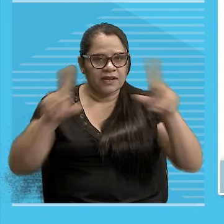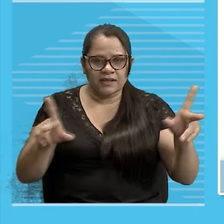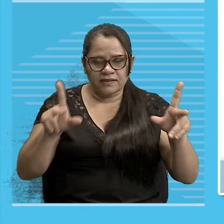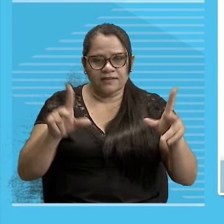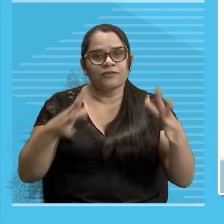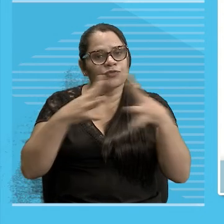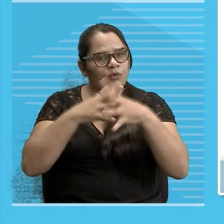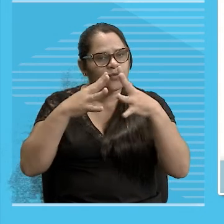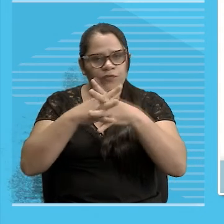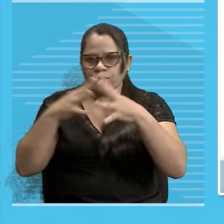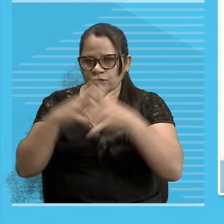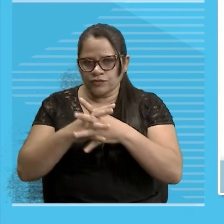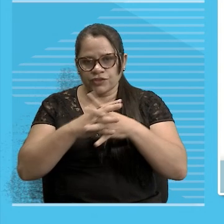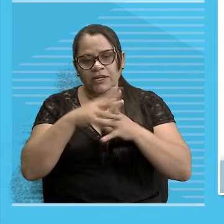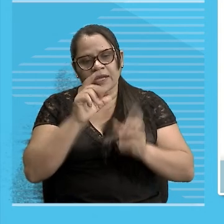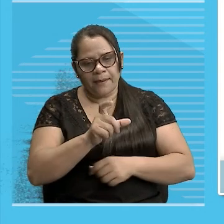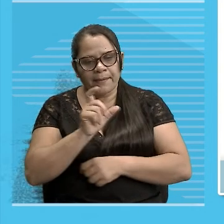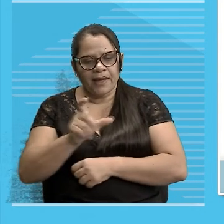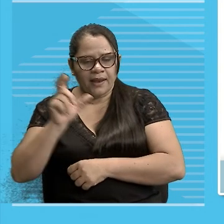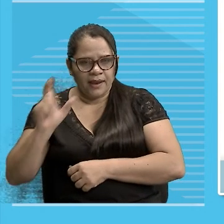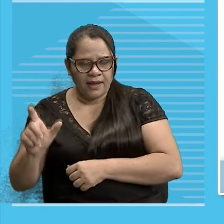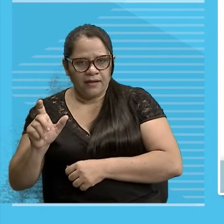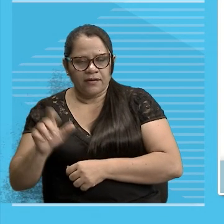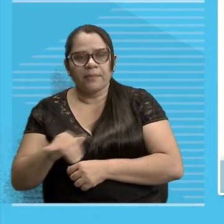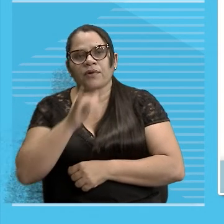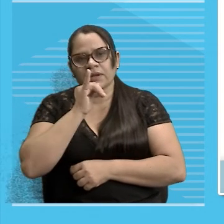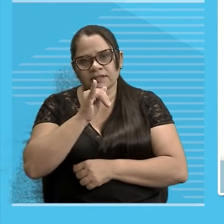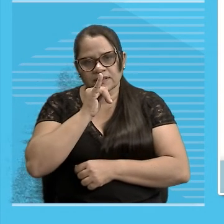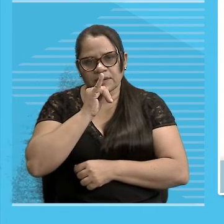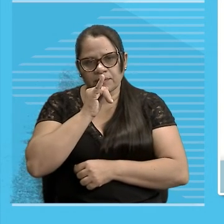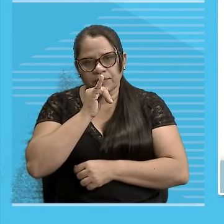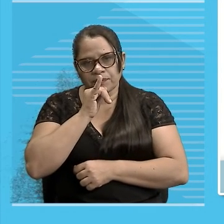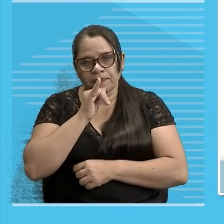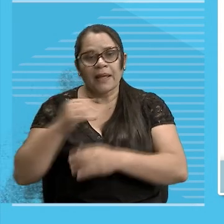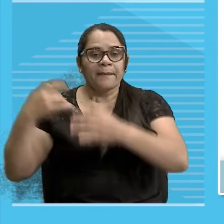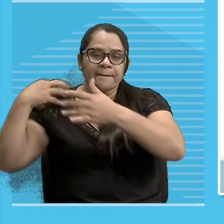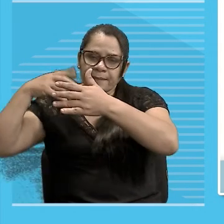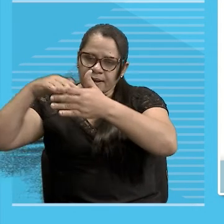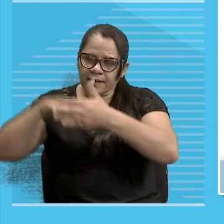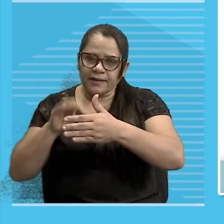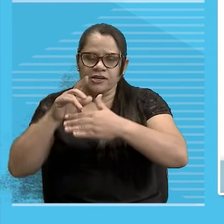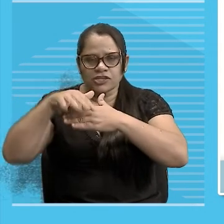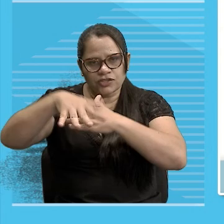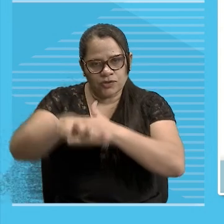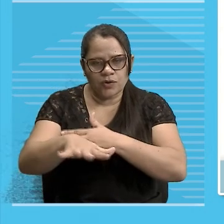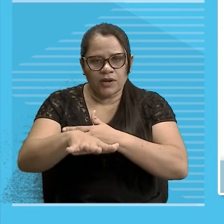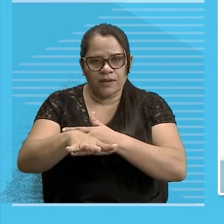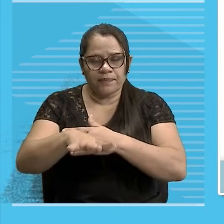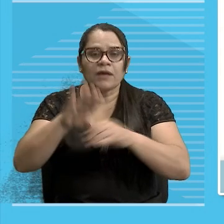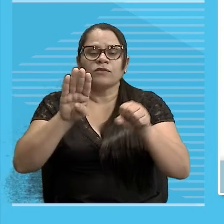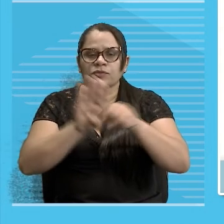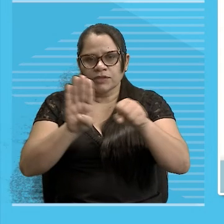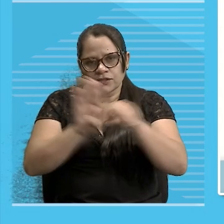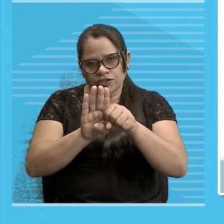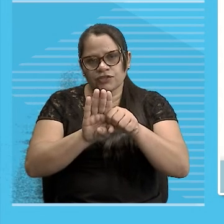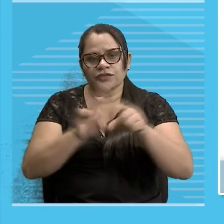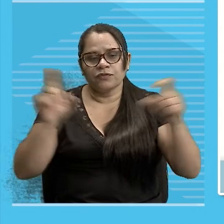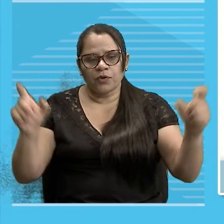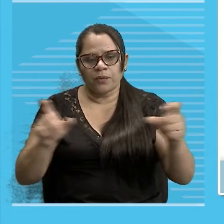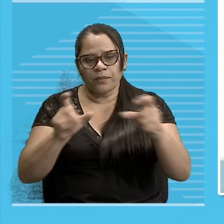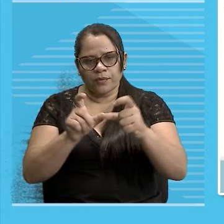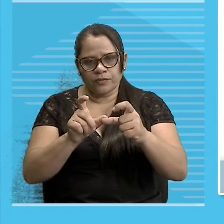E não achar por exemplo que pré-história É um substantivo composto Ele é derivado por prefixação